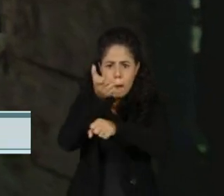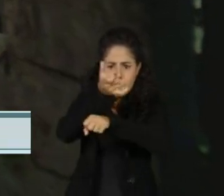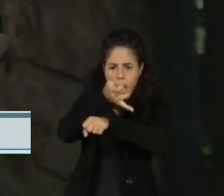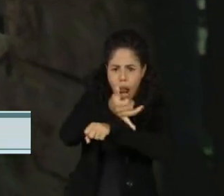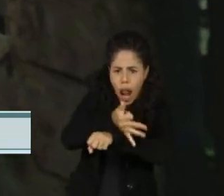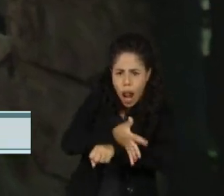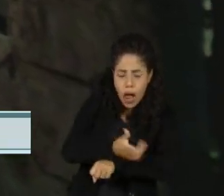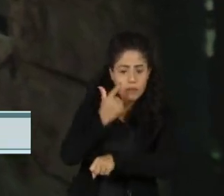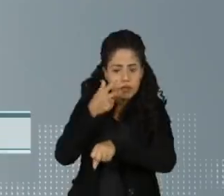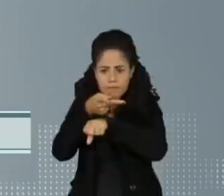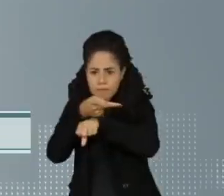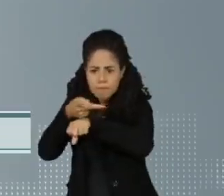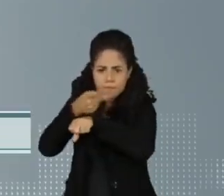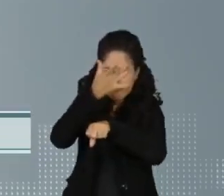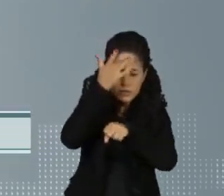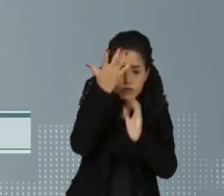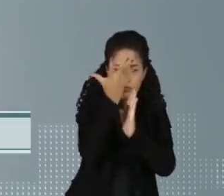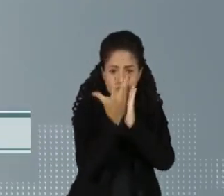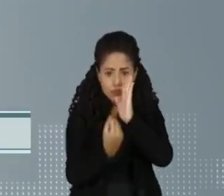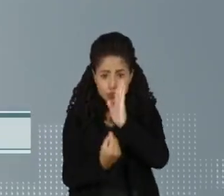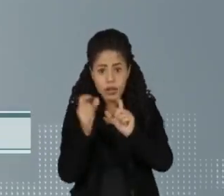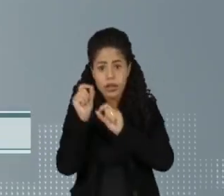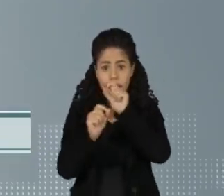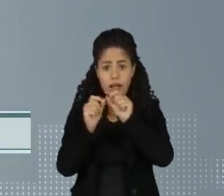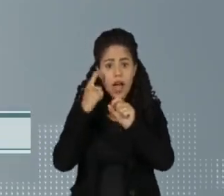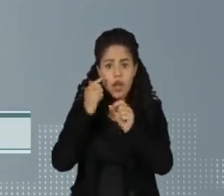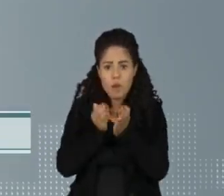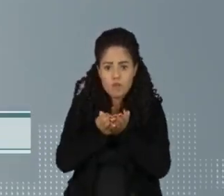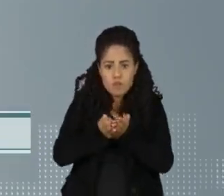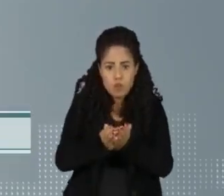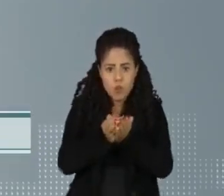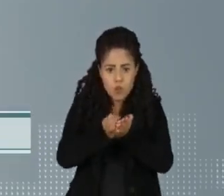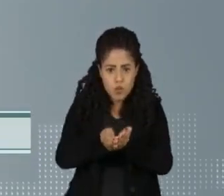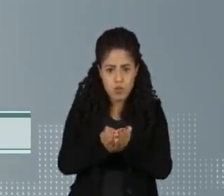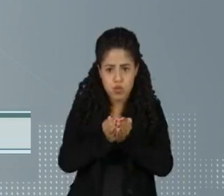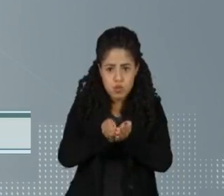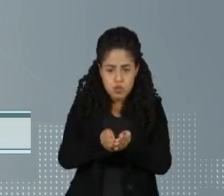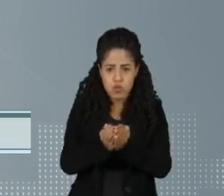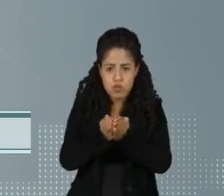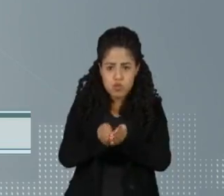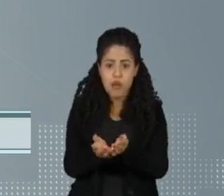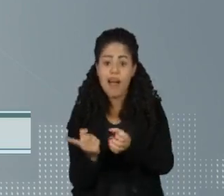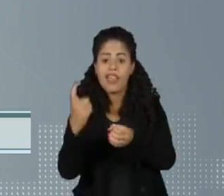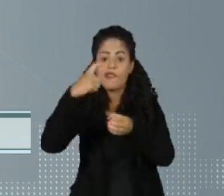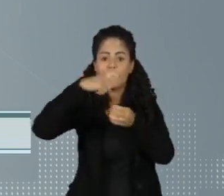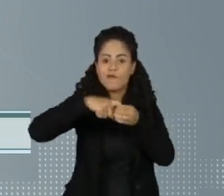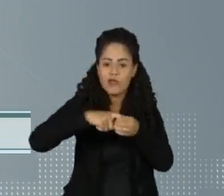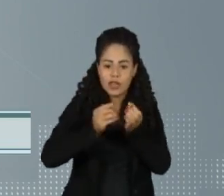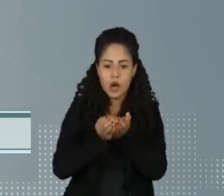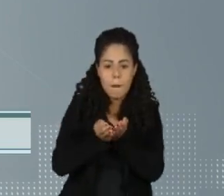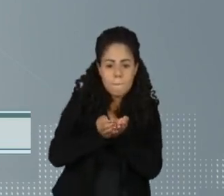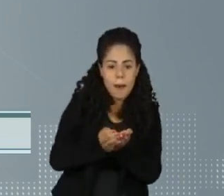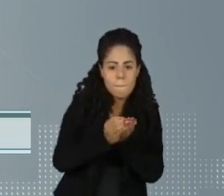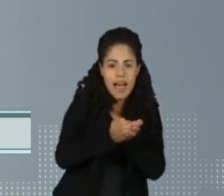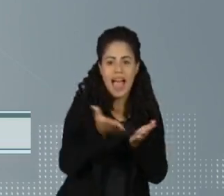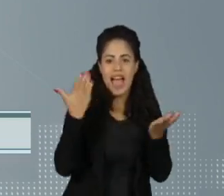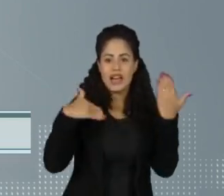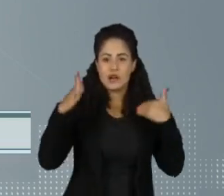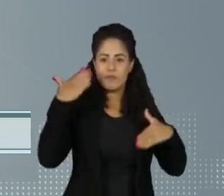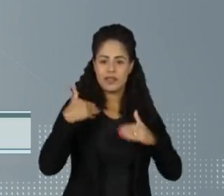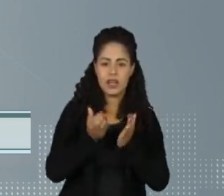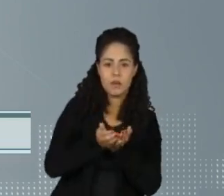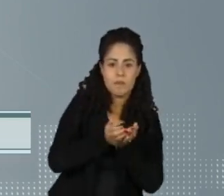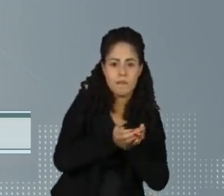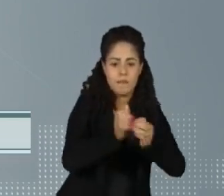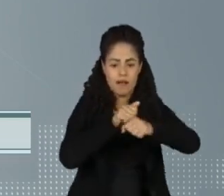busca dos desaparecidos. A traineira Kaisara voltava para o continente depois de um passeio em volta da